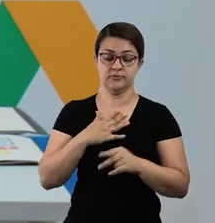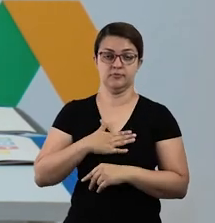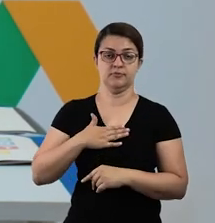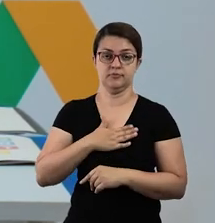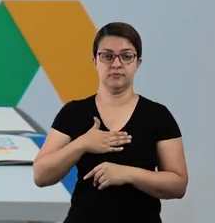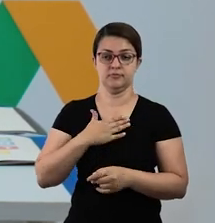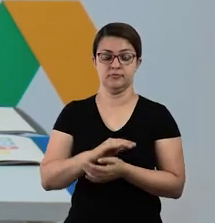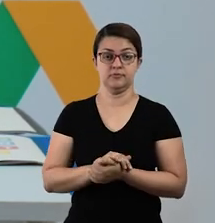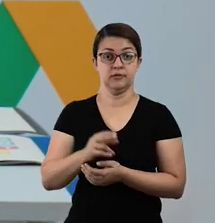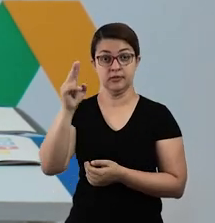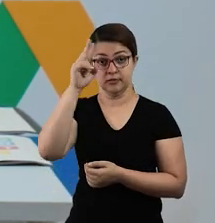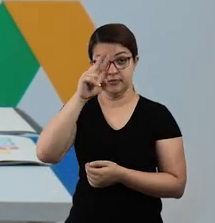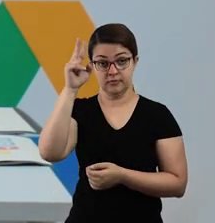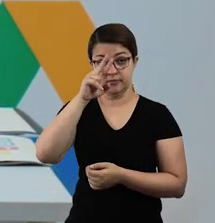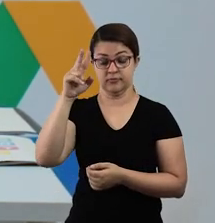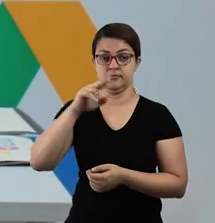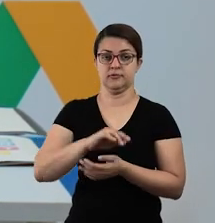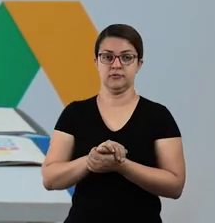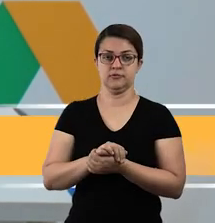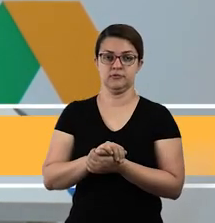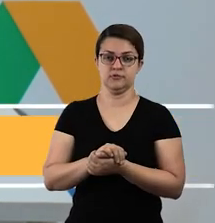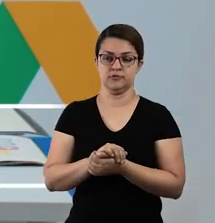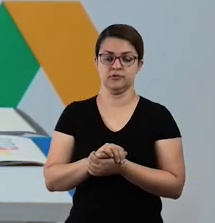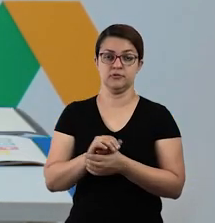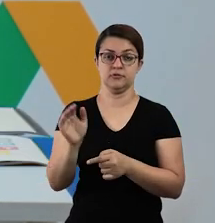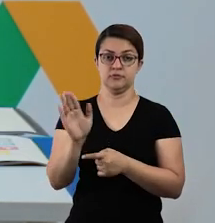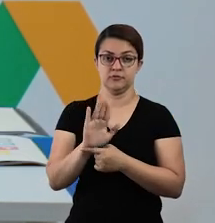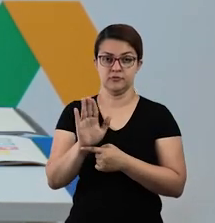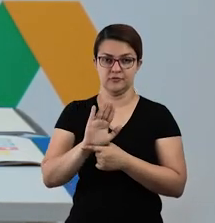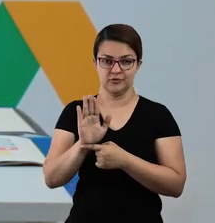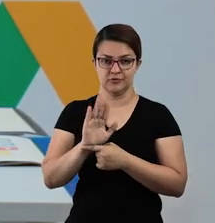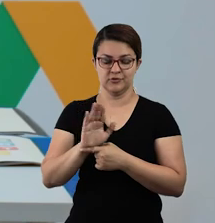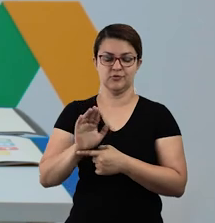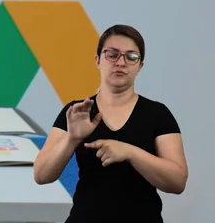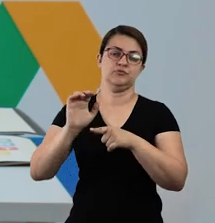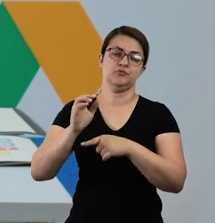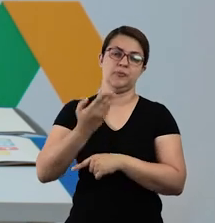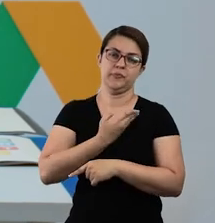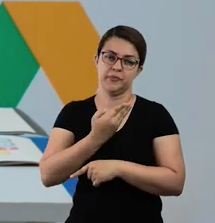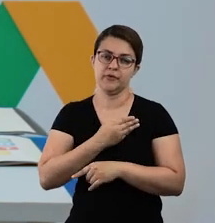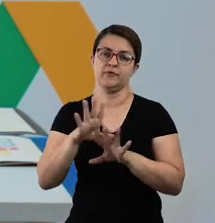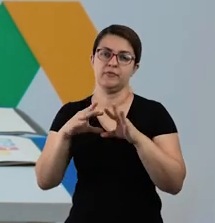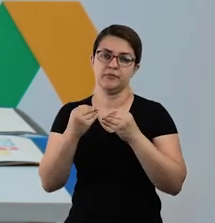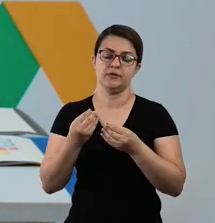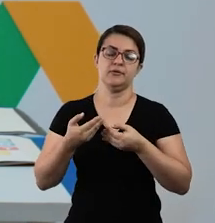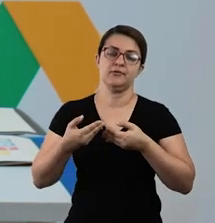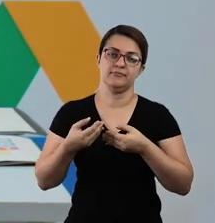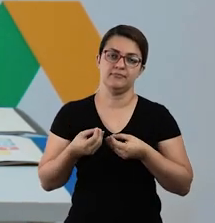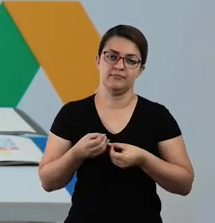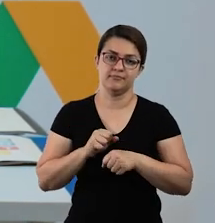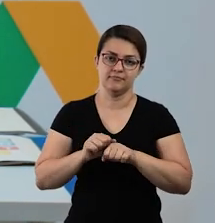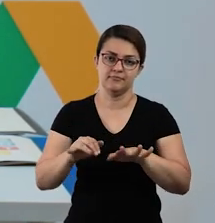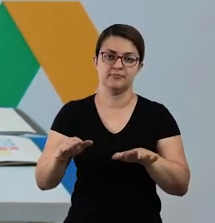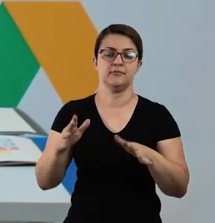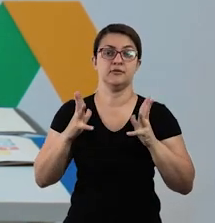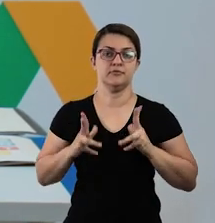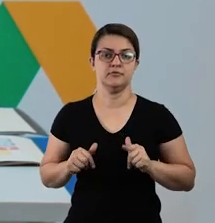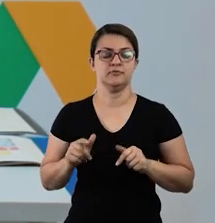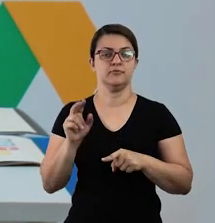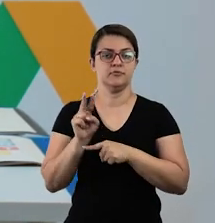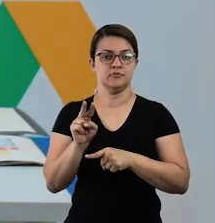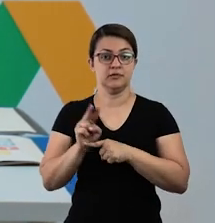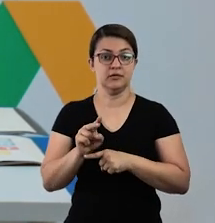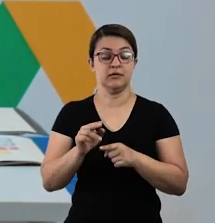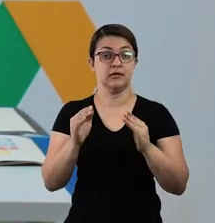vocês tenham gostado. Não esqueçam de compartilhar esse vídeo com seus amigos e colegas. De manter a higiene pessoal. Se for sair de